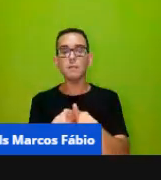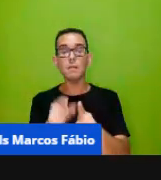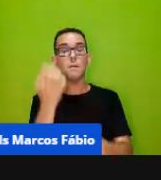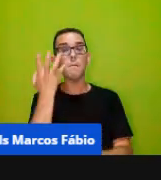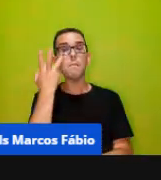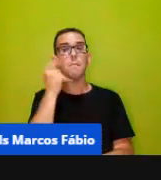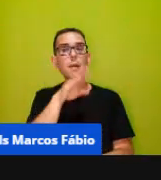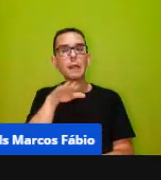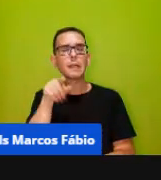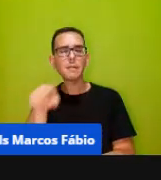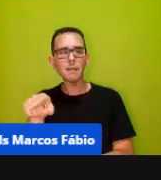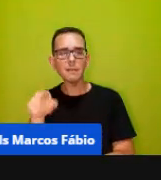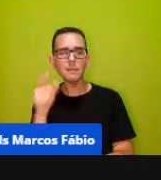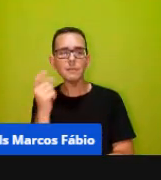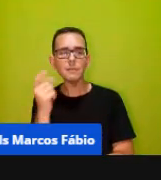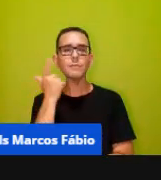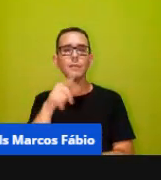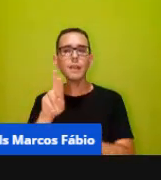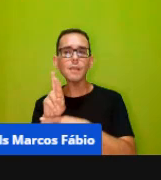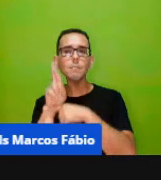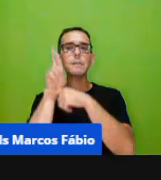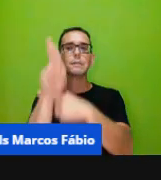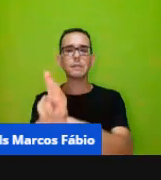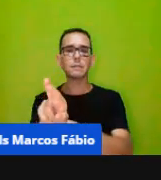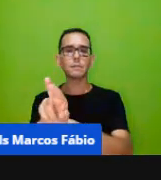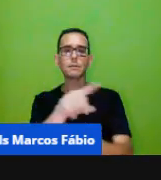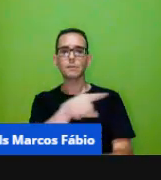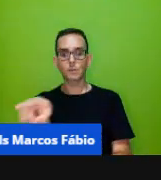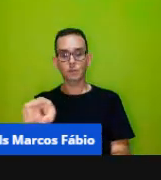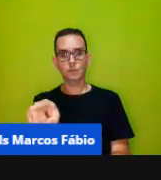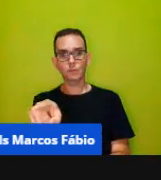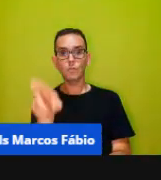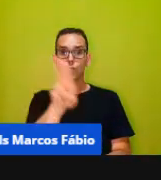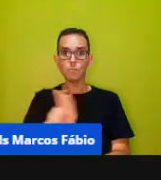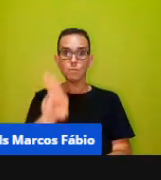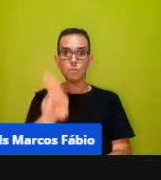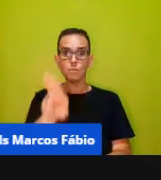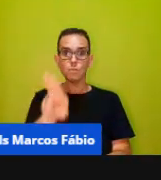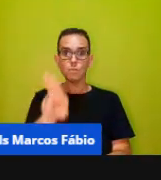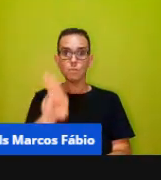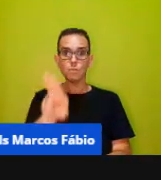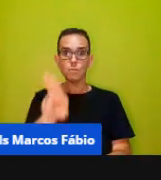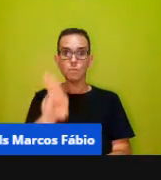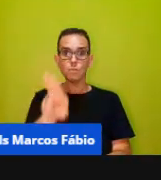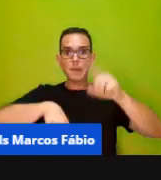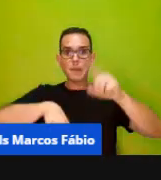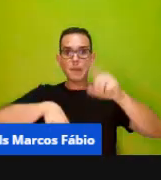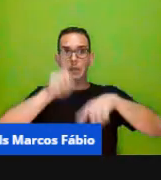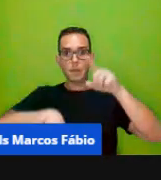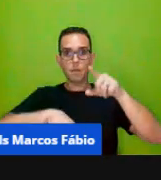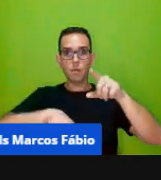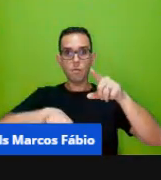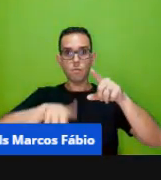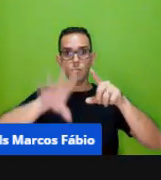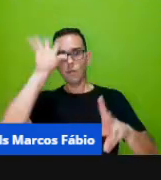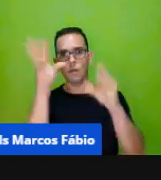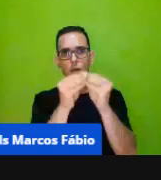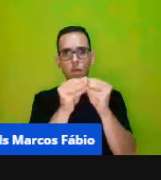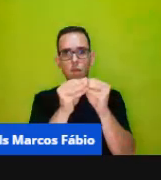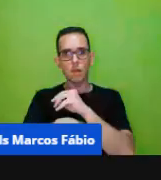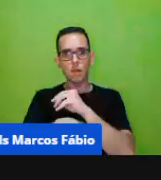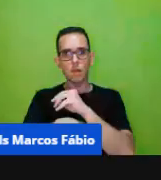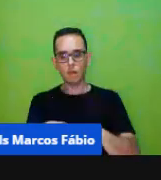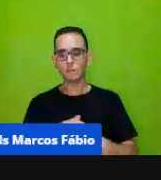fazer a representação disso utilizar desse material para solucionar esse quebra-cabeça ali a gente tem os